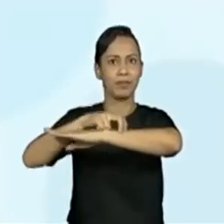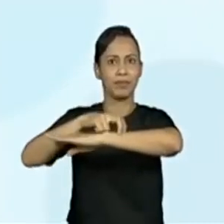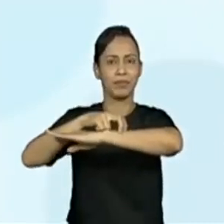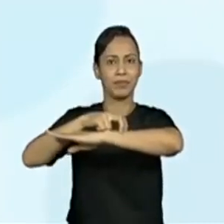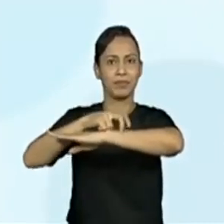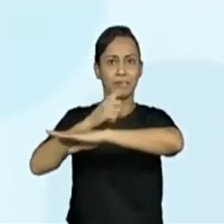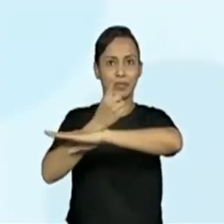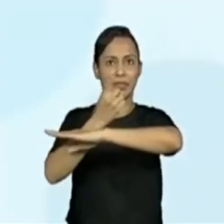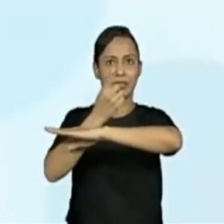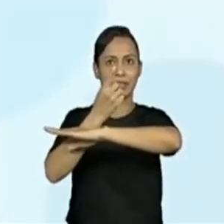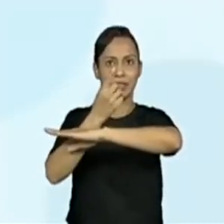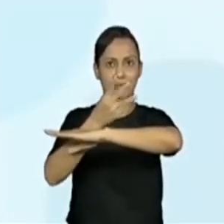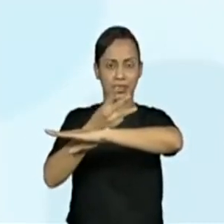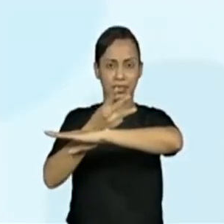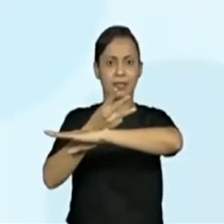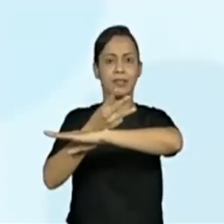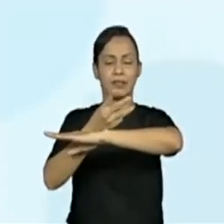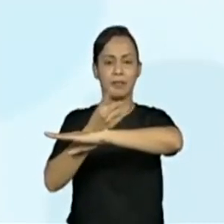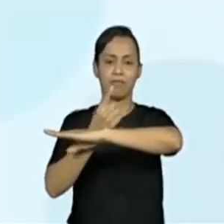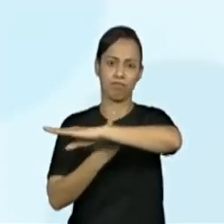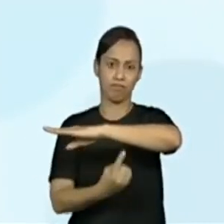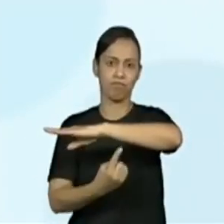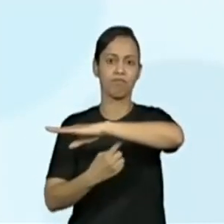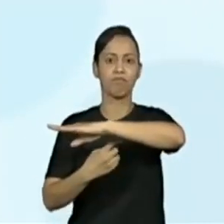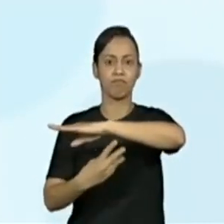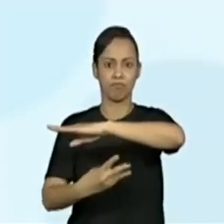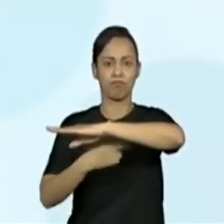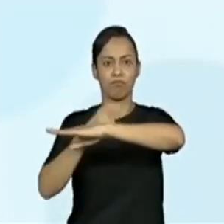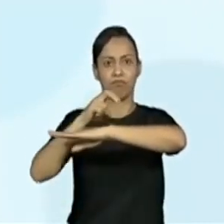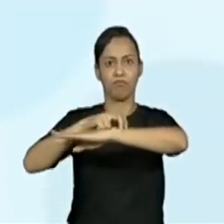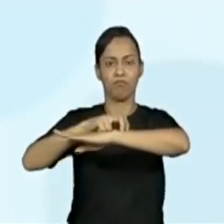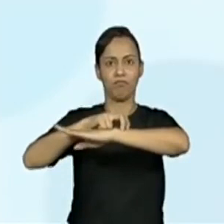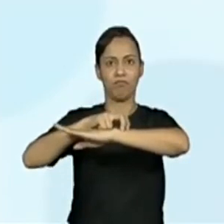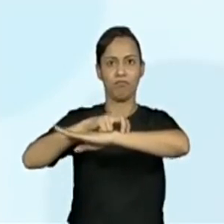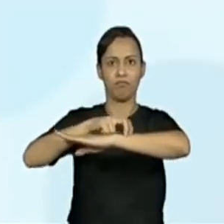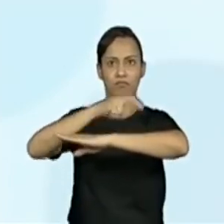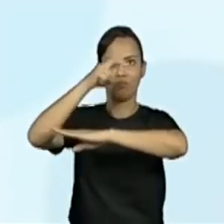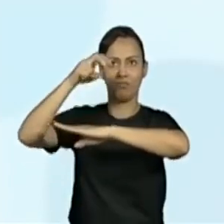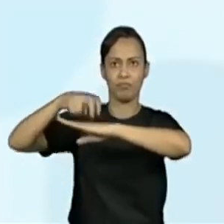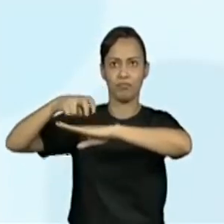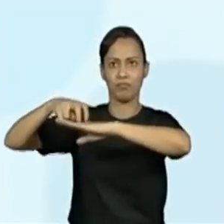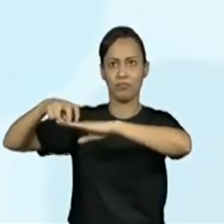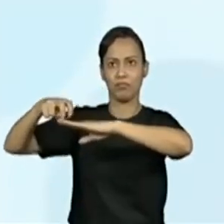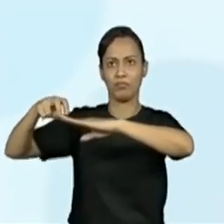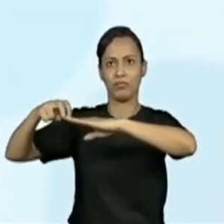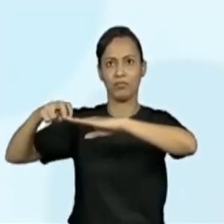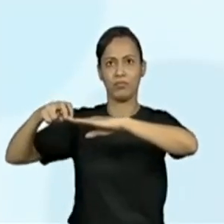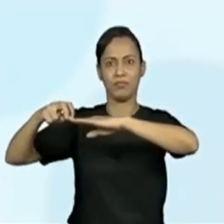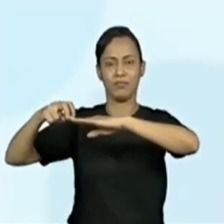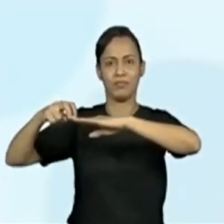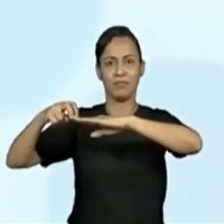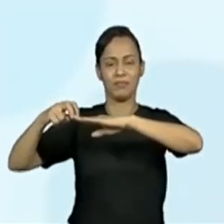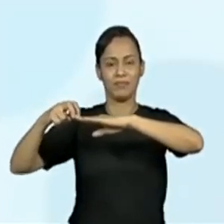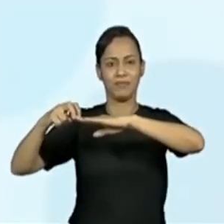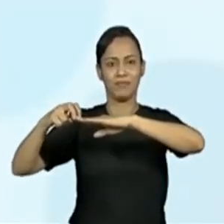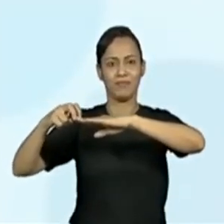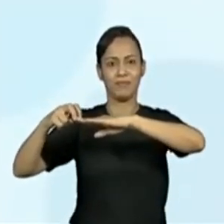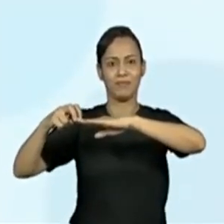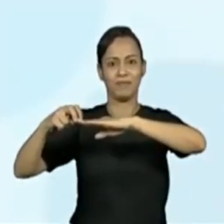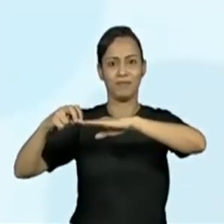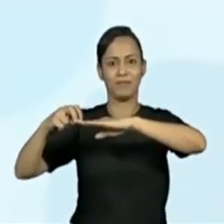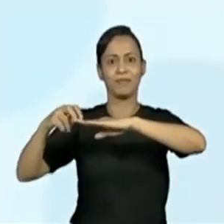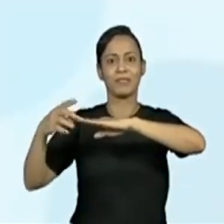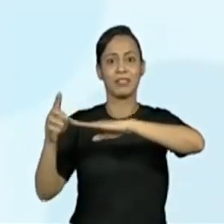13. 13. E vamos ver agora o último salto. O pulo do canguru, o salto dele. pulo. O salto.